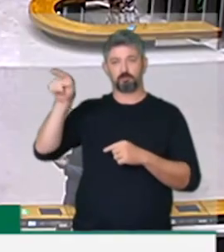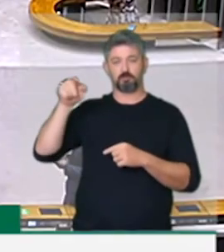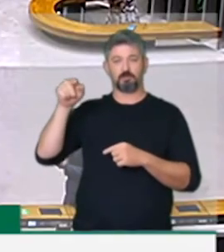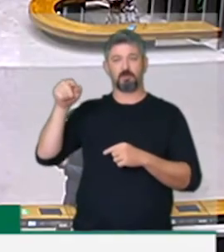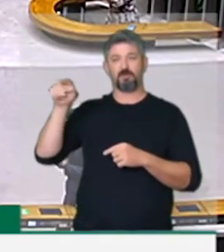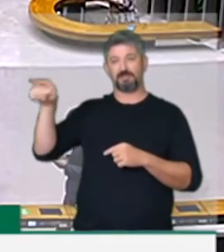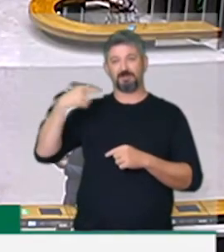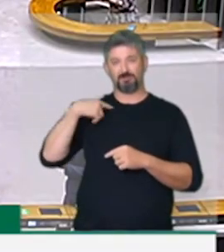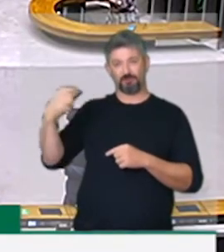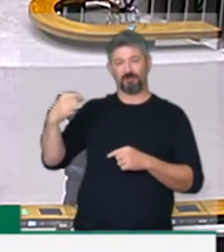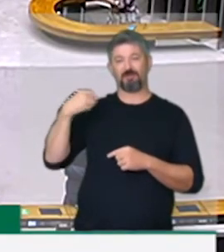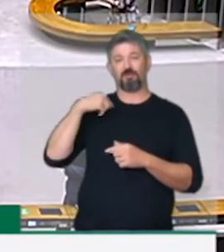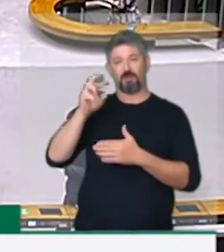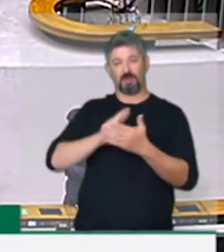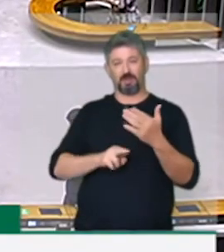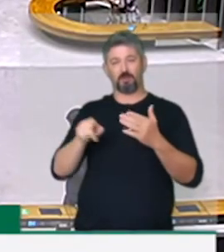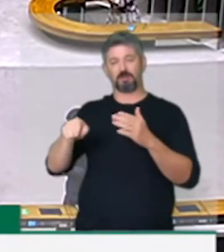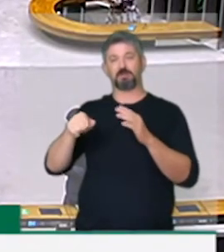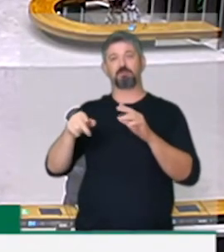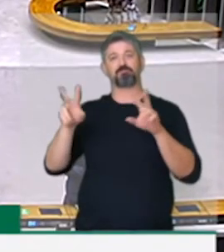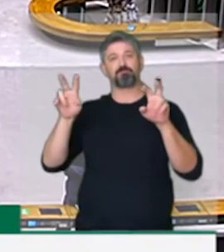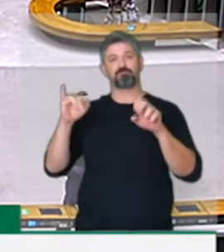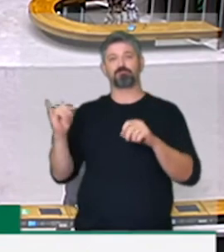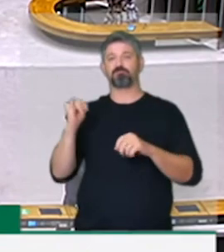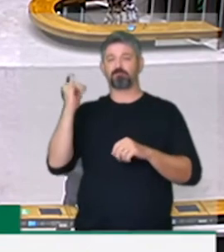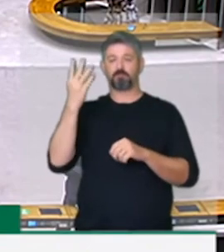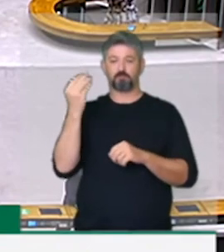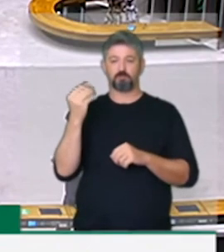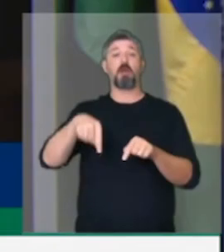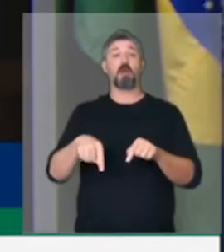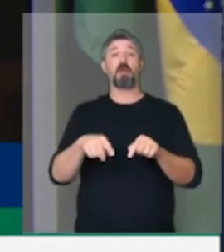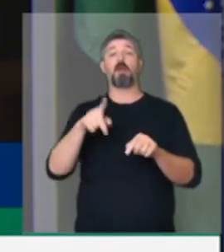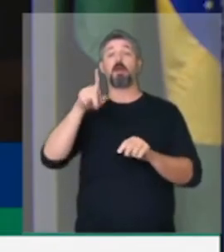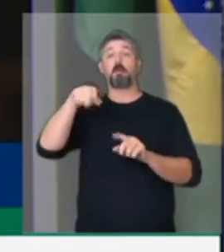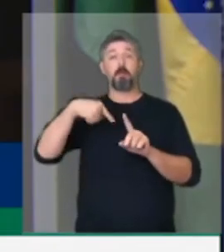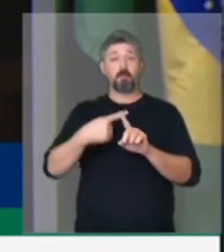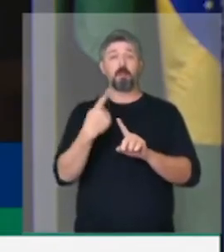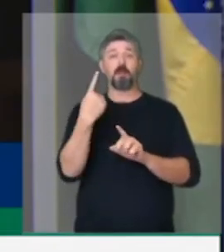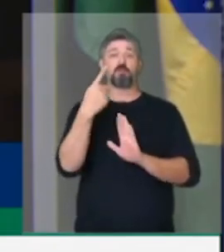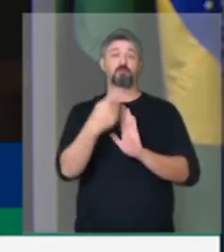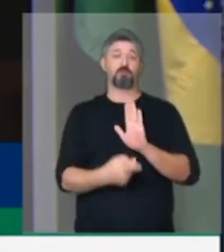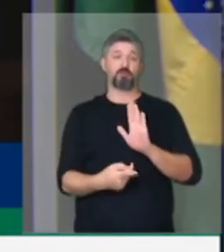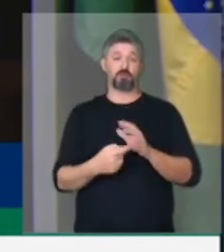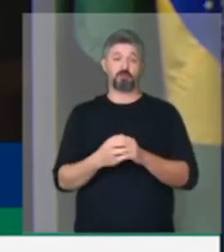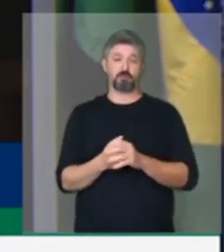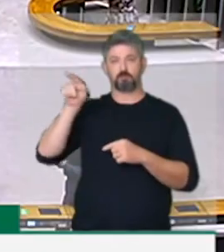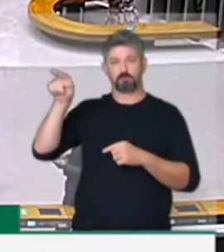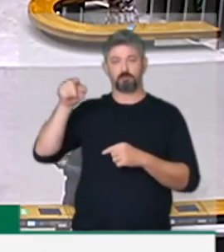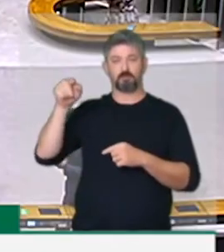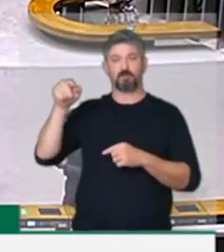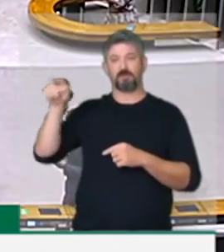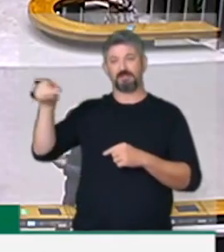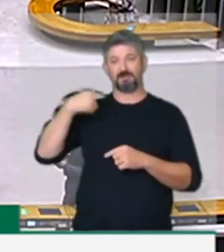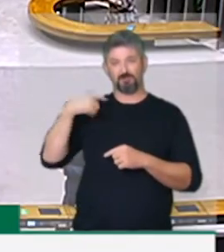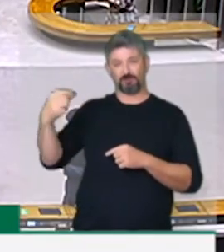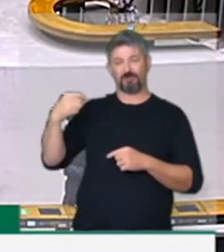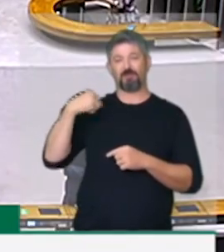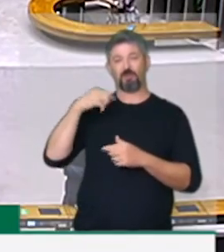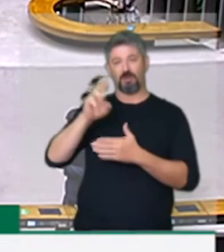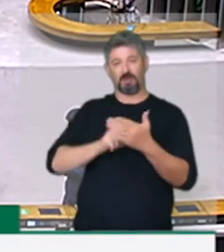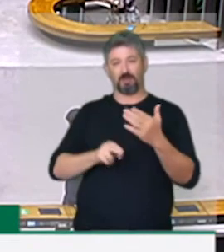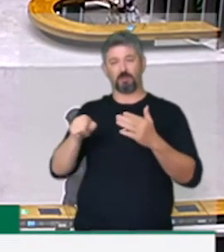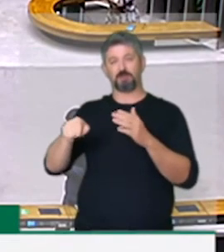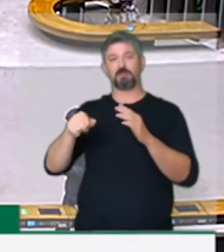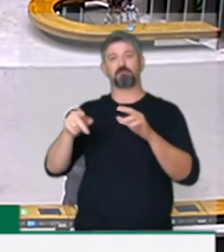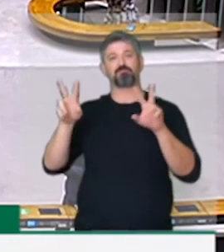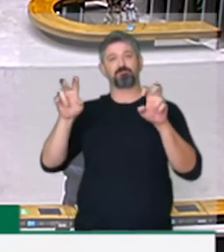Pois não, deputada Soraya. É só para agradecer o fato de ter sido indicada por vossa excelência relatora dessa matéria tão importante,